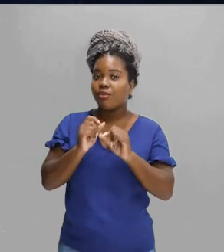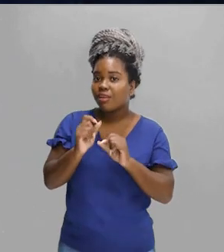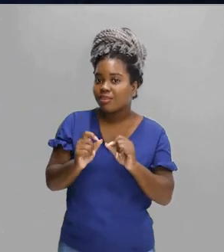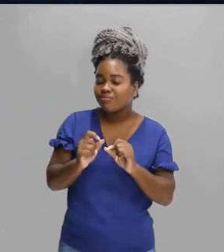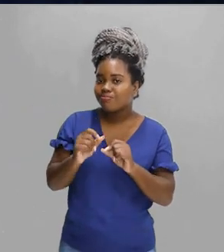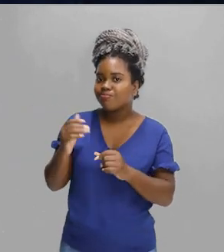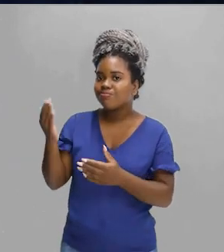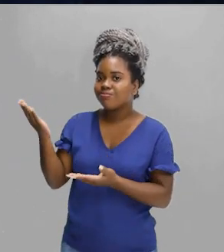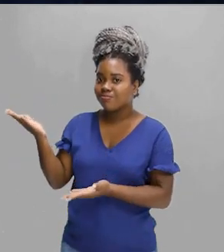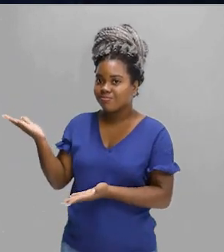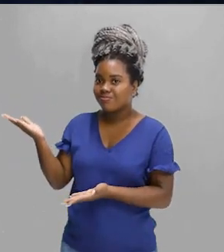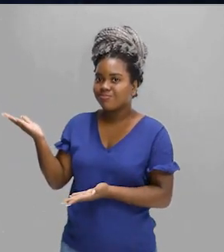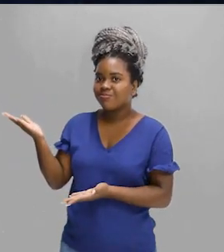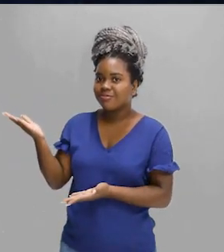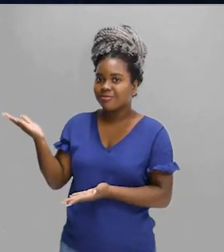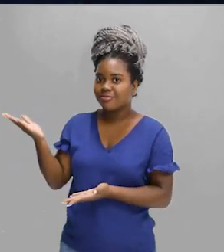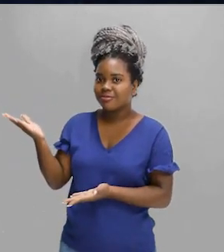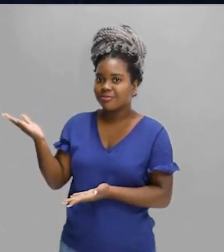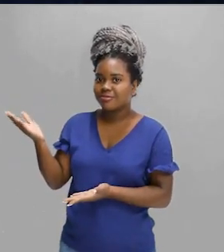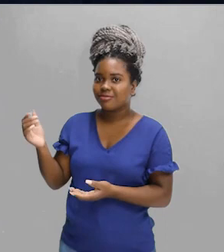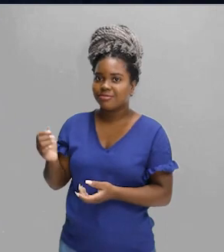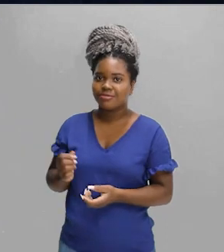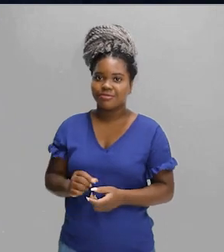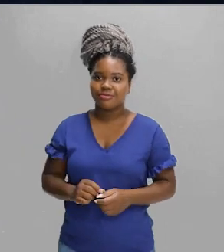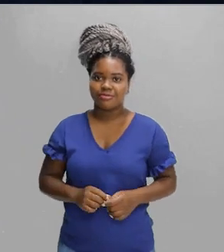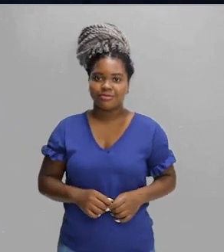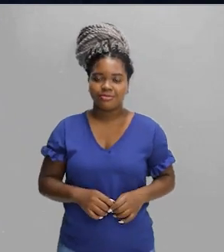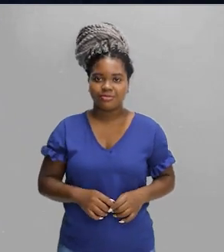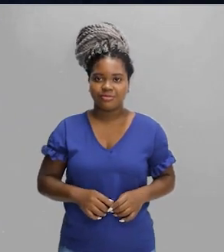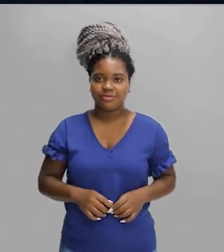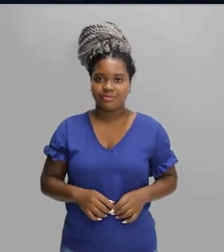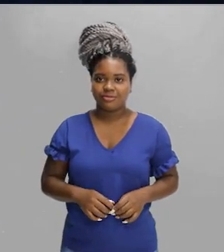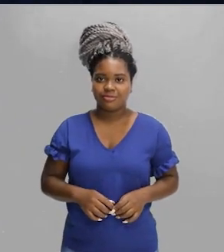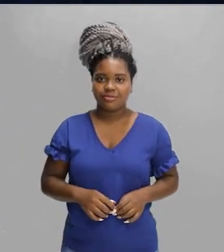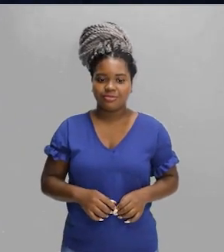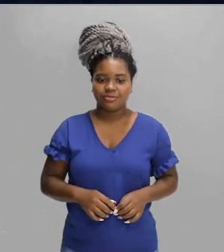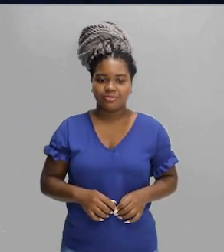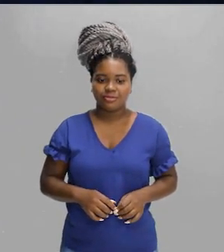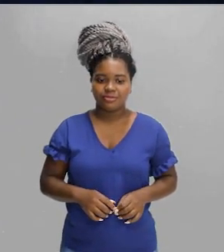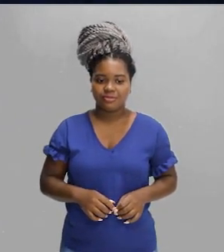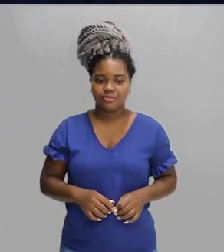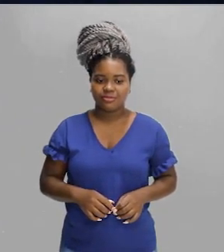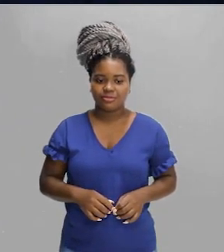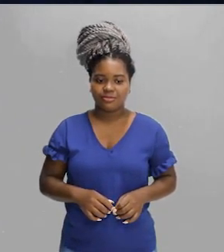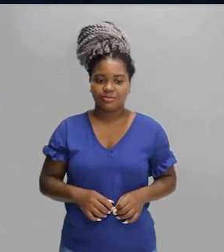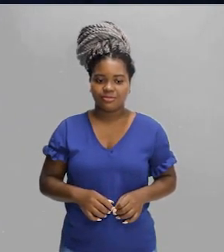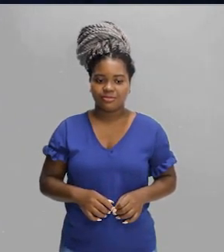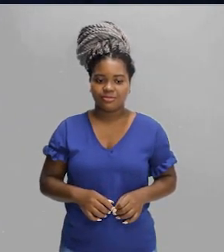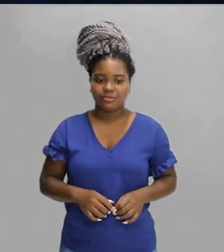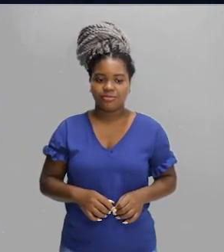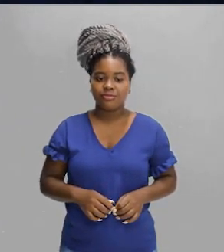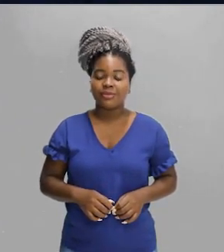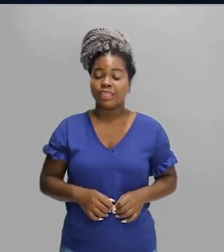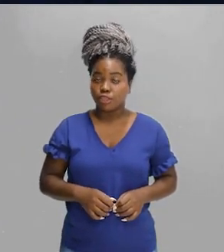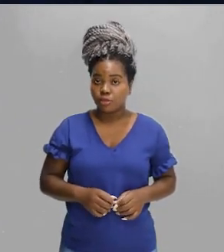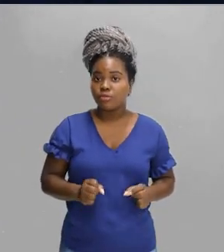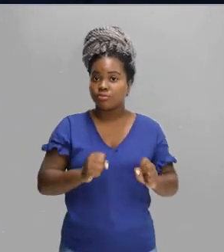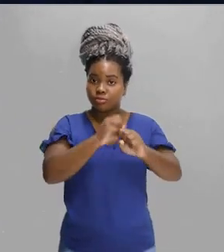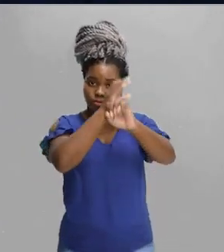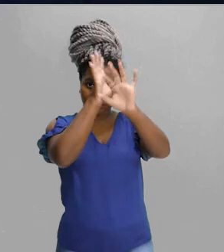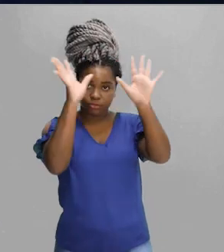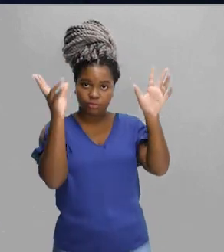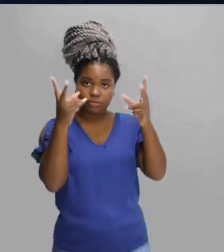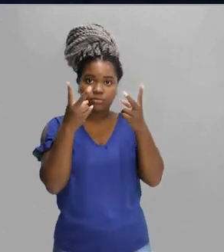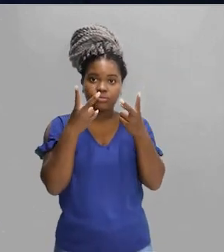Em mais la é o mesmo que em mais a. Então, na, em português. Então, por aí vocês já viram,